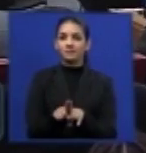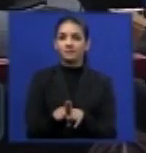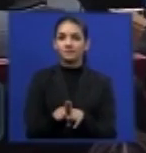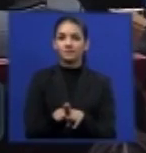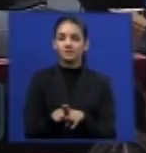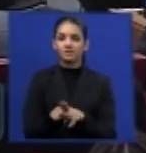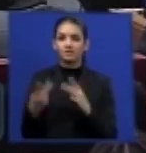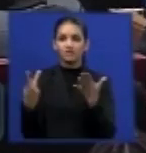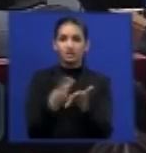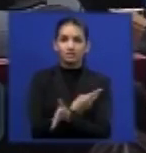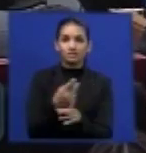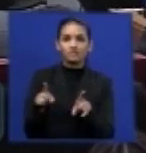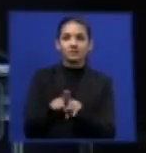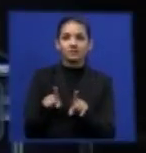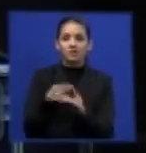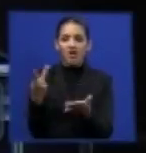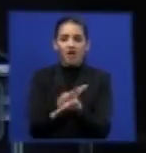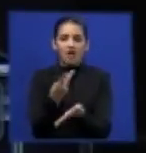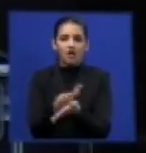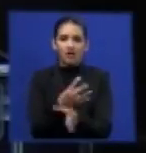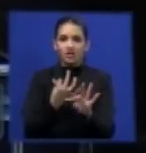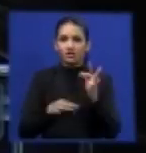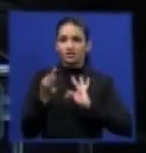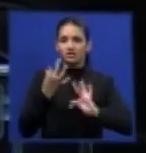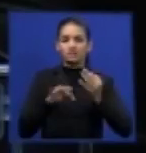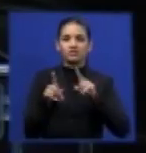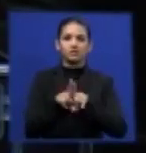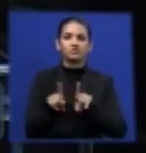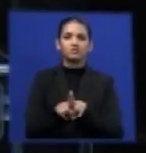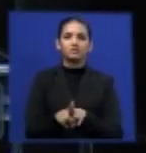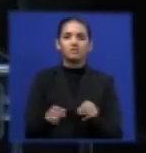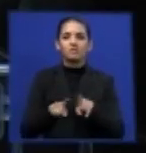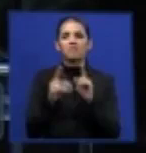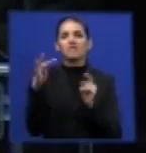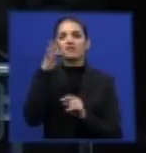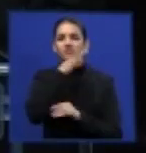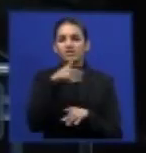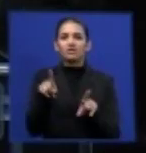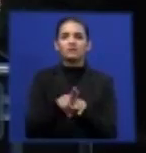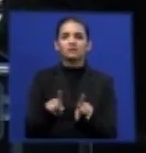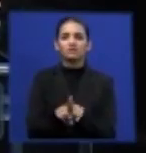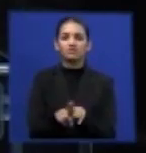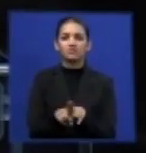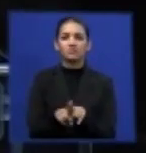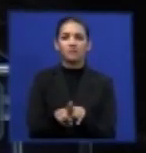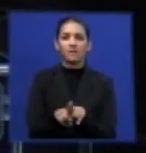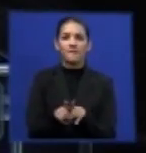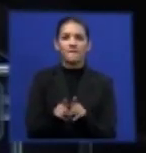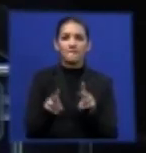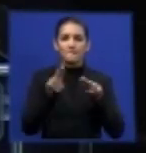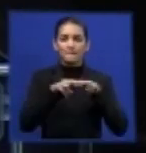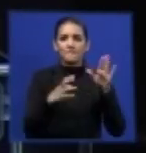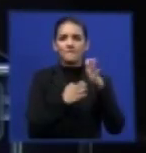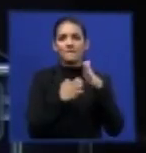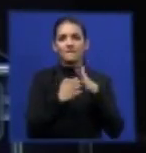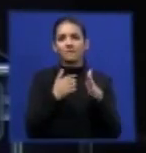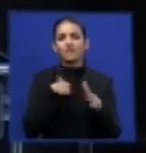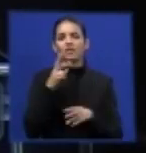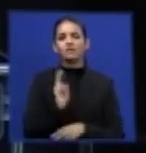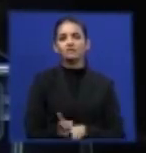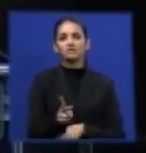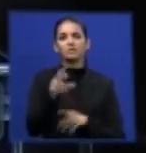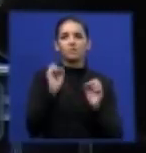essa invasão no erro técnico. Então, eu acho que, também, em face dessa empresa, eu teria sempre essa